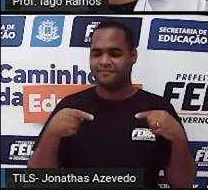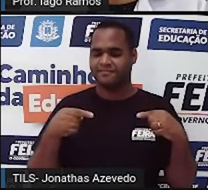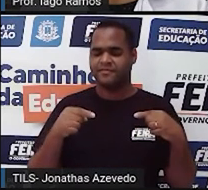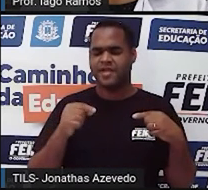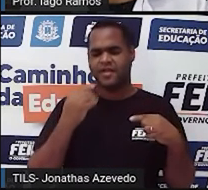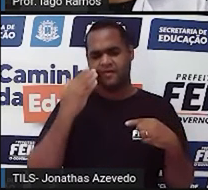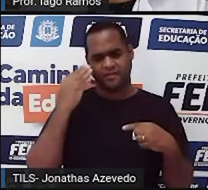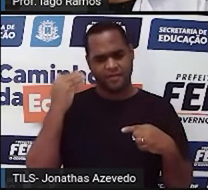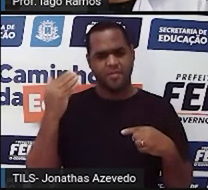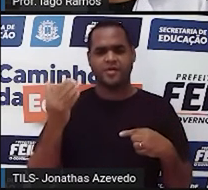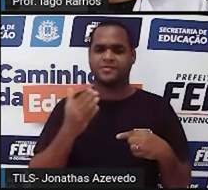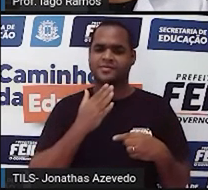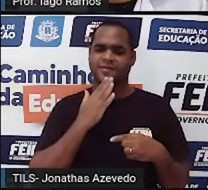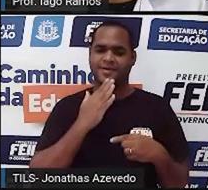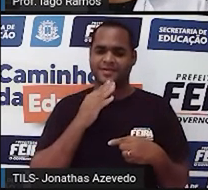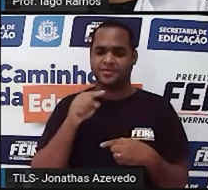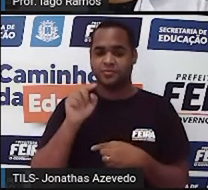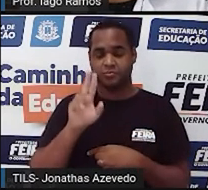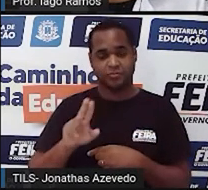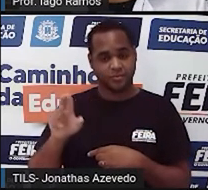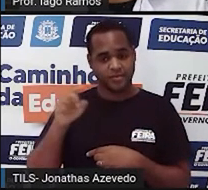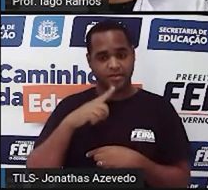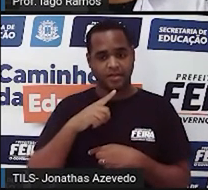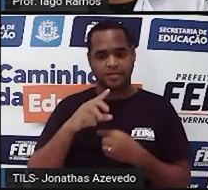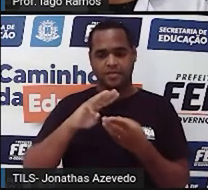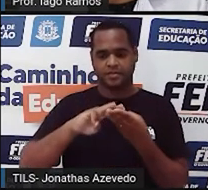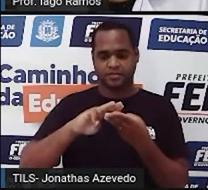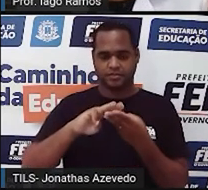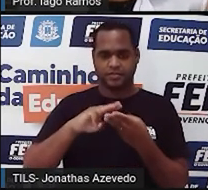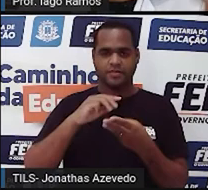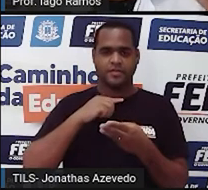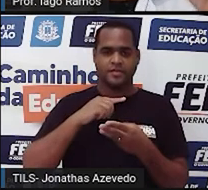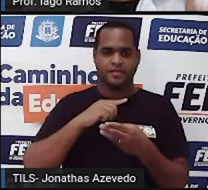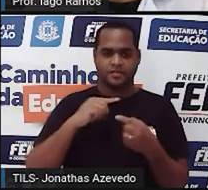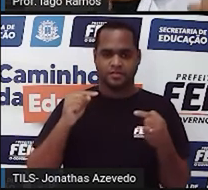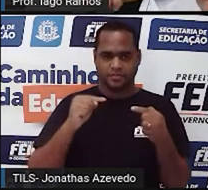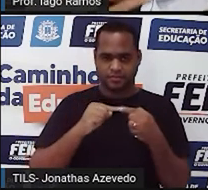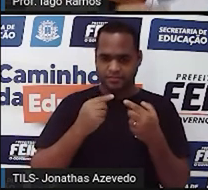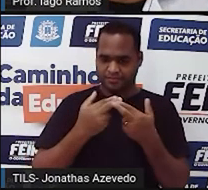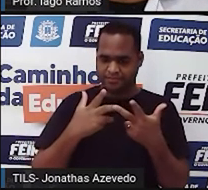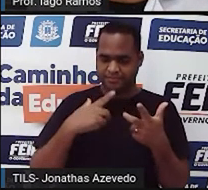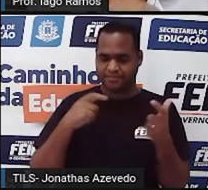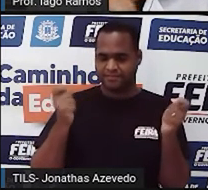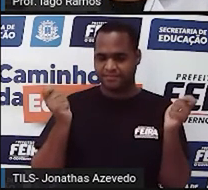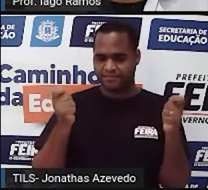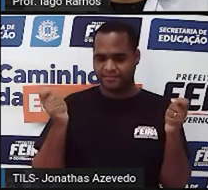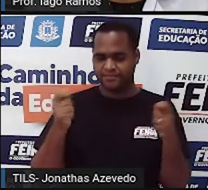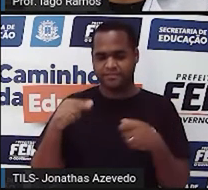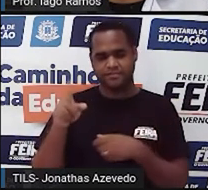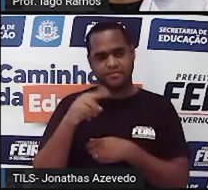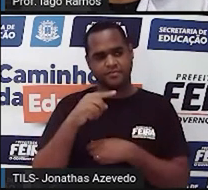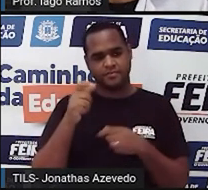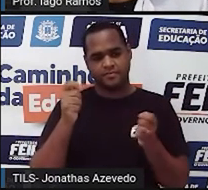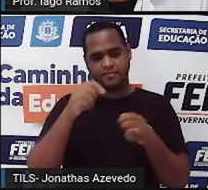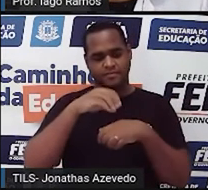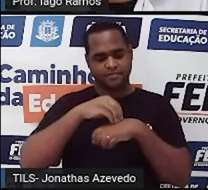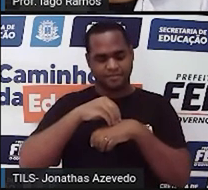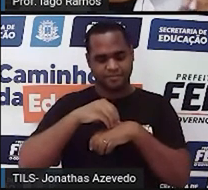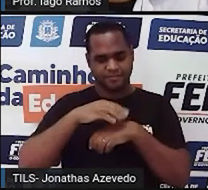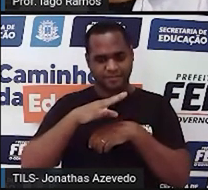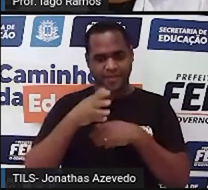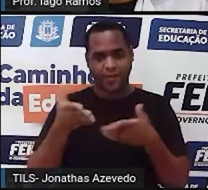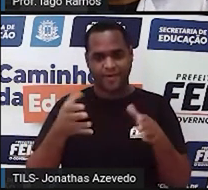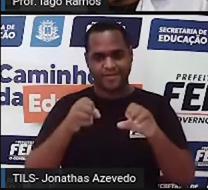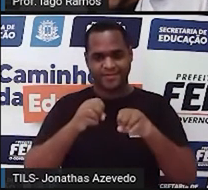famoso, muito usado também em aulas de matemática, mas que vale a pena a gente trazer para essa aula por